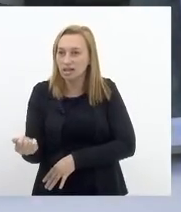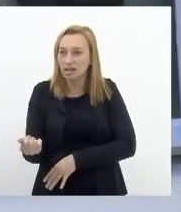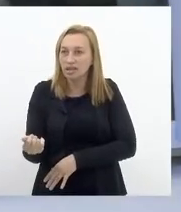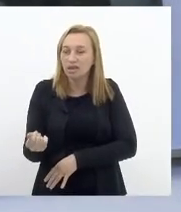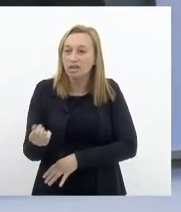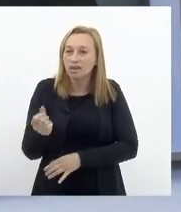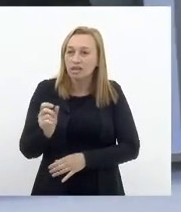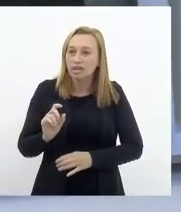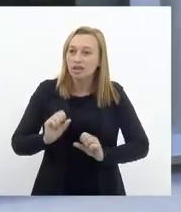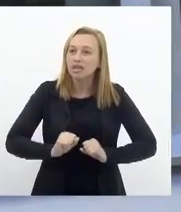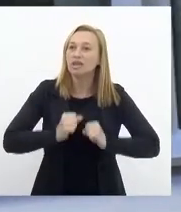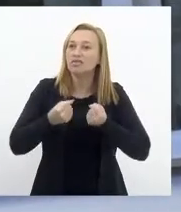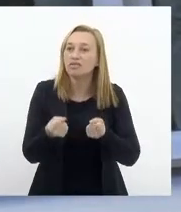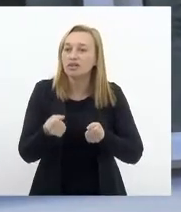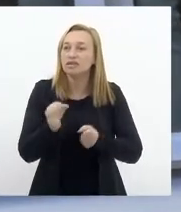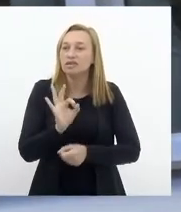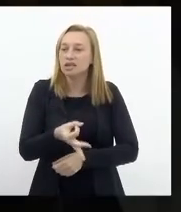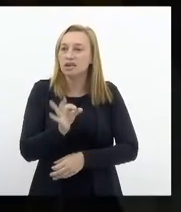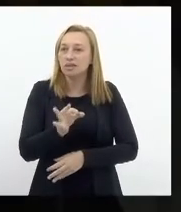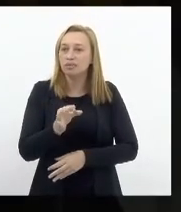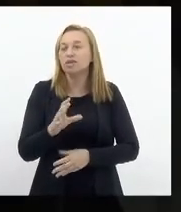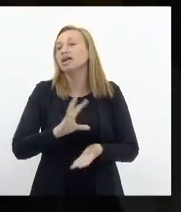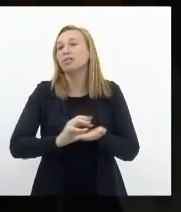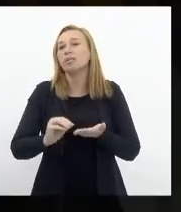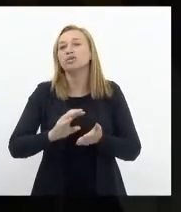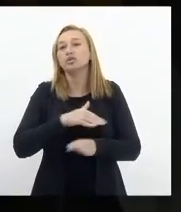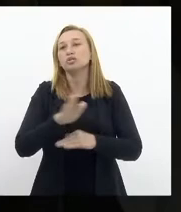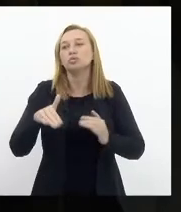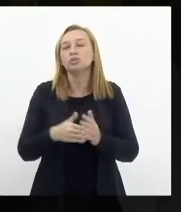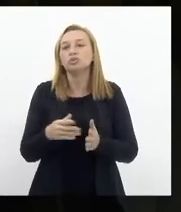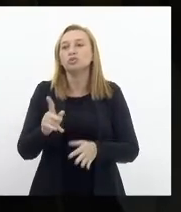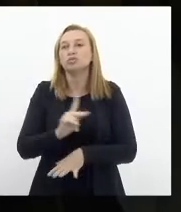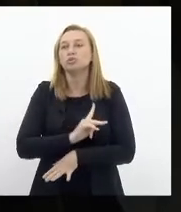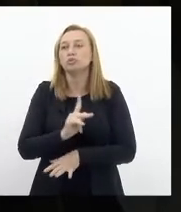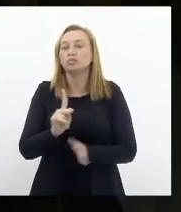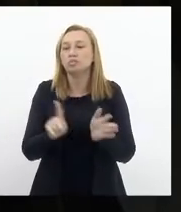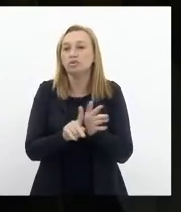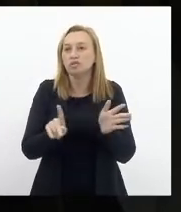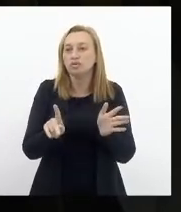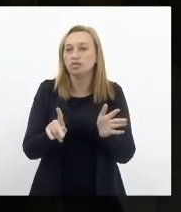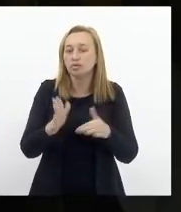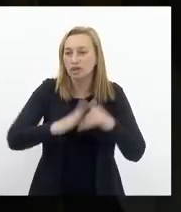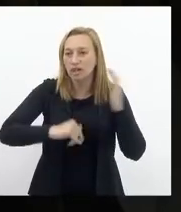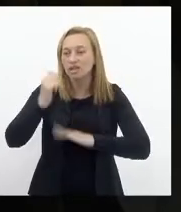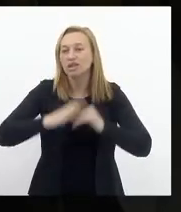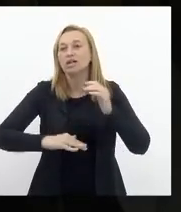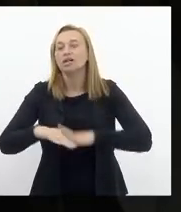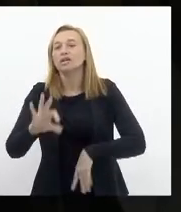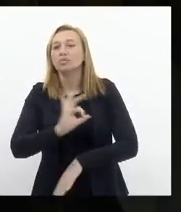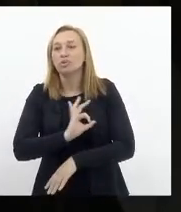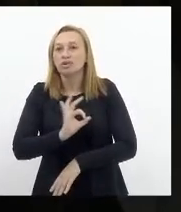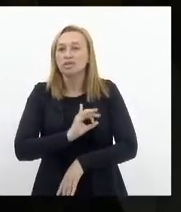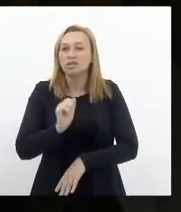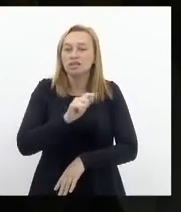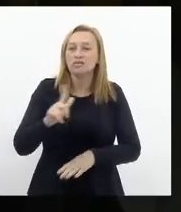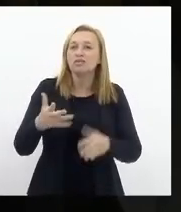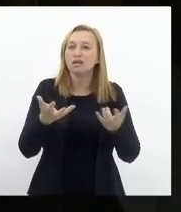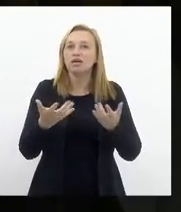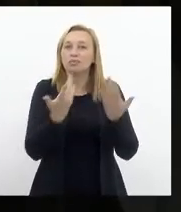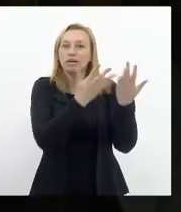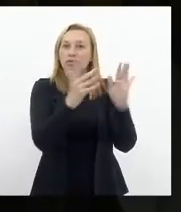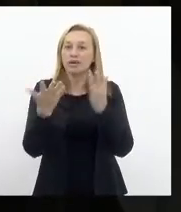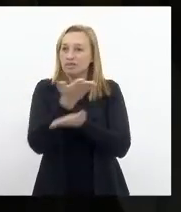defende incondicionalmente a pauta de todos os profissionais da Polícia Civil. Quero saudar todas as representações de classe,